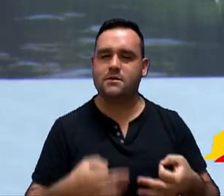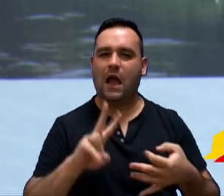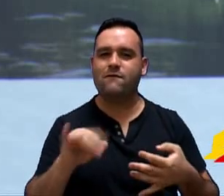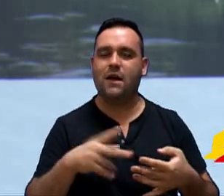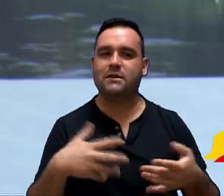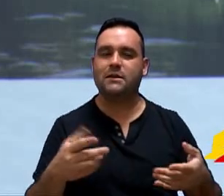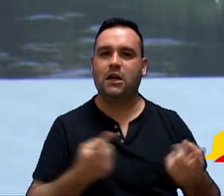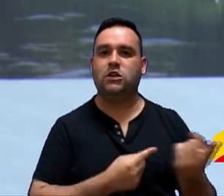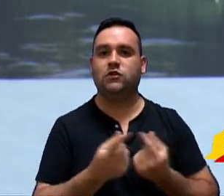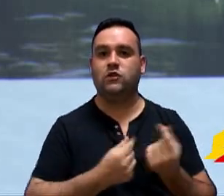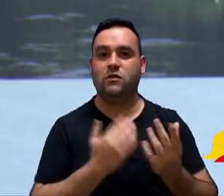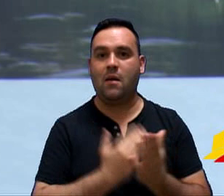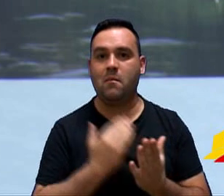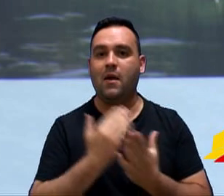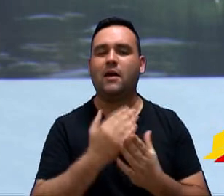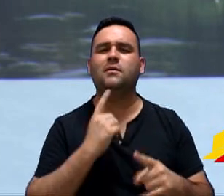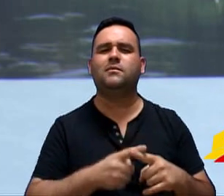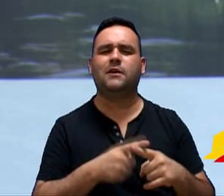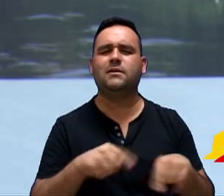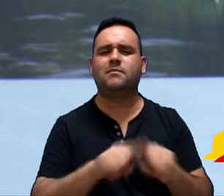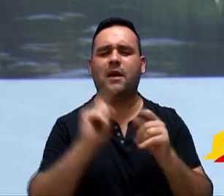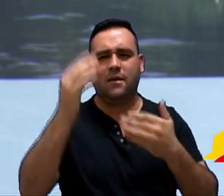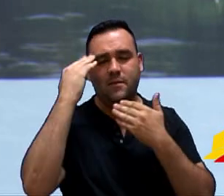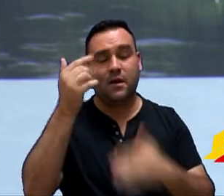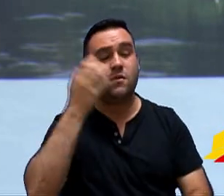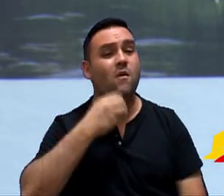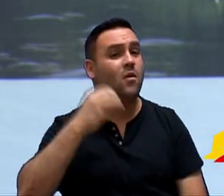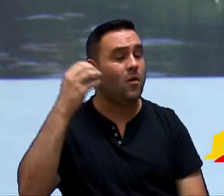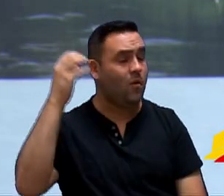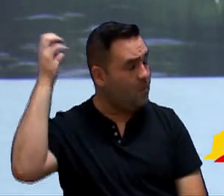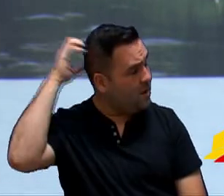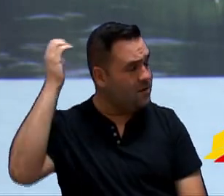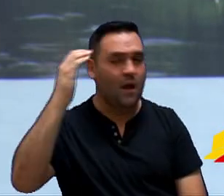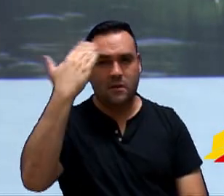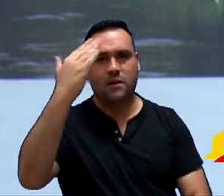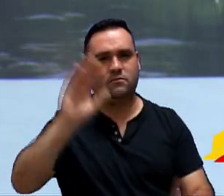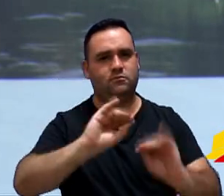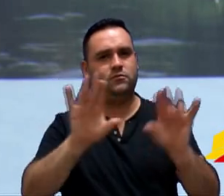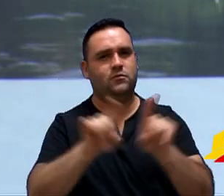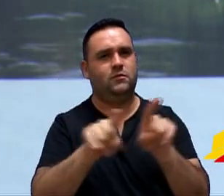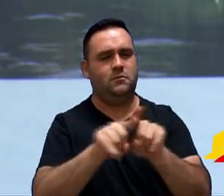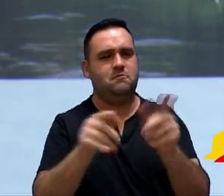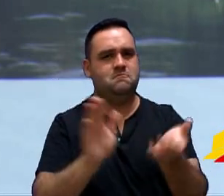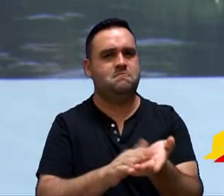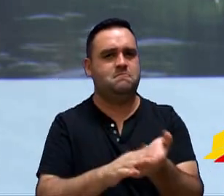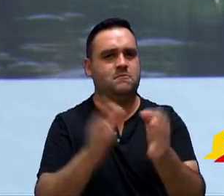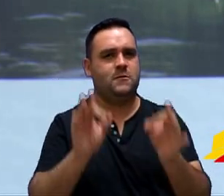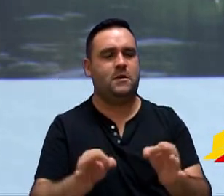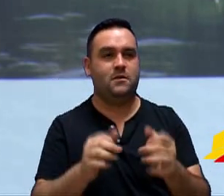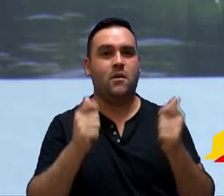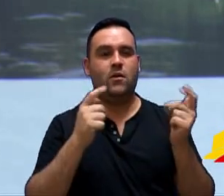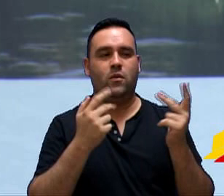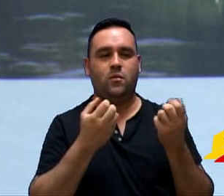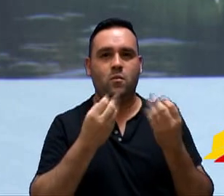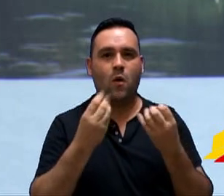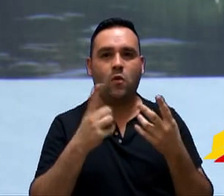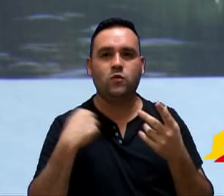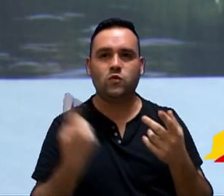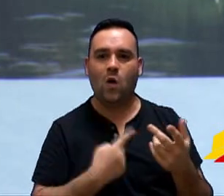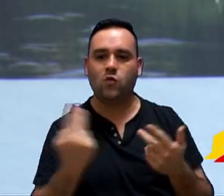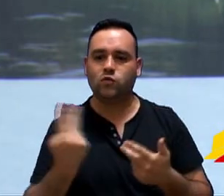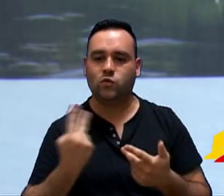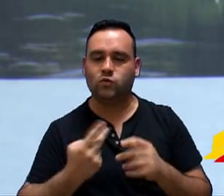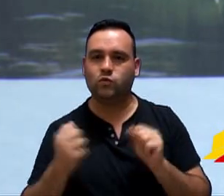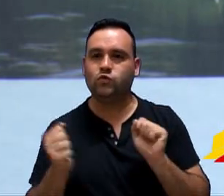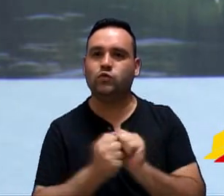muito mais receita do que... Mas eu agradeço, Pérex, entendo perfeitamente, Pérex, está certinho. Ainda bem, nós construímos isso